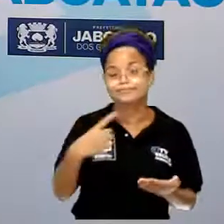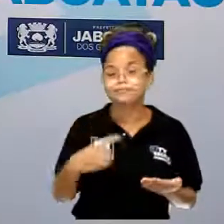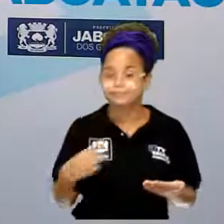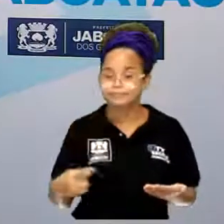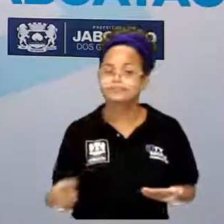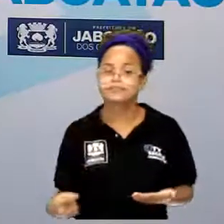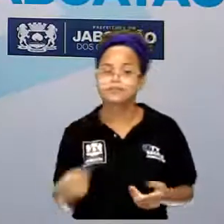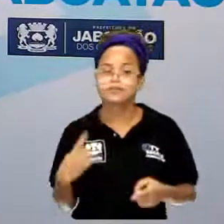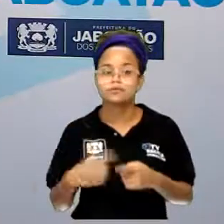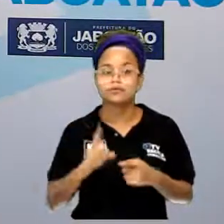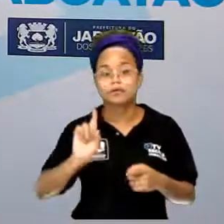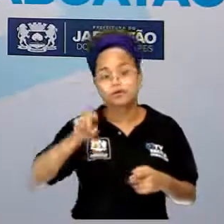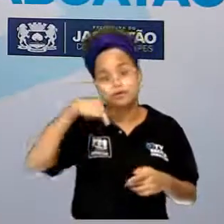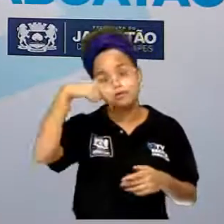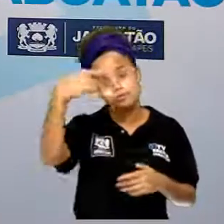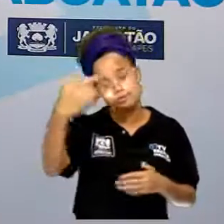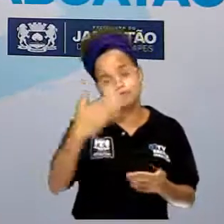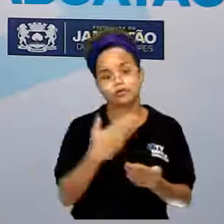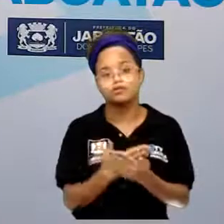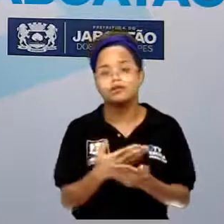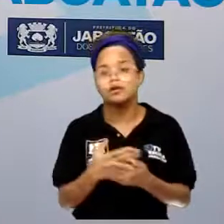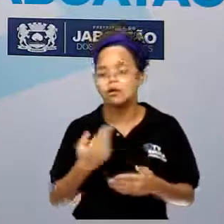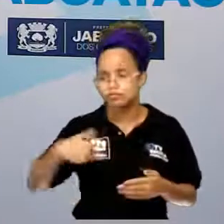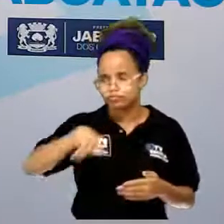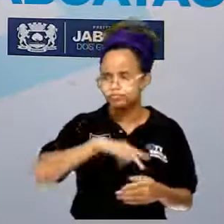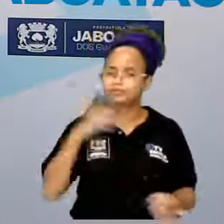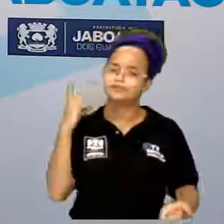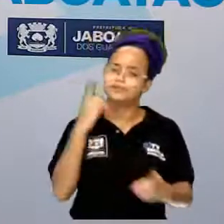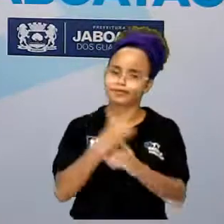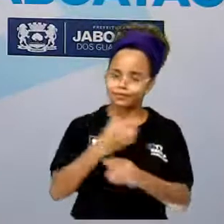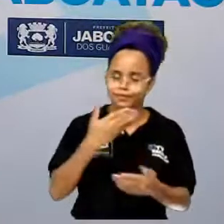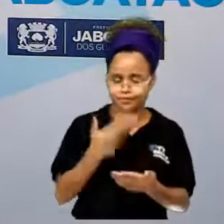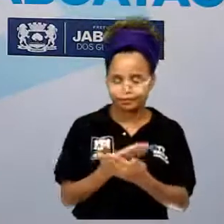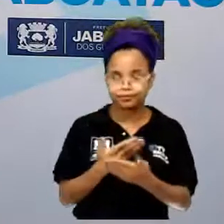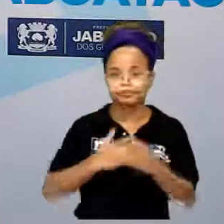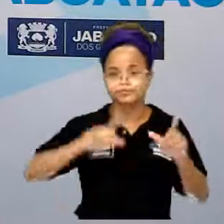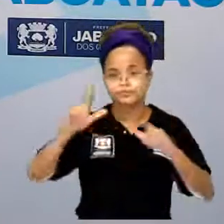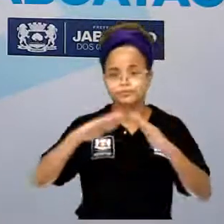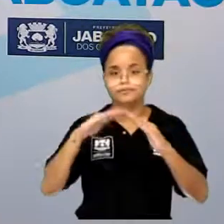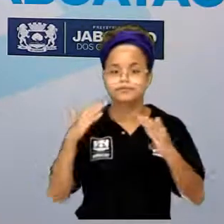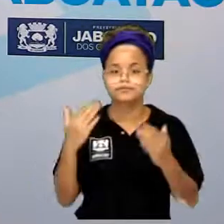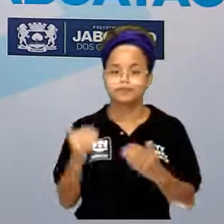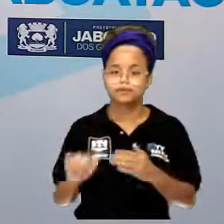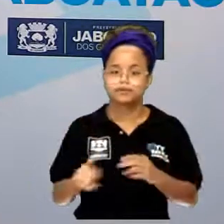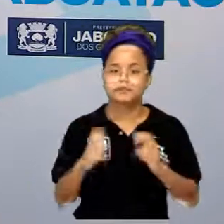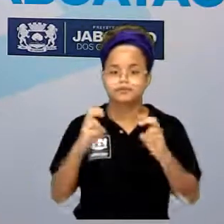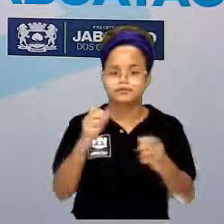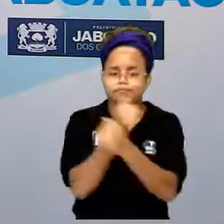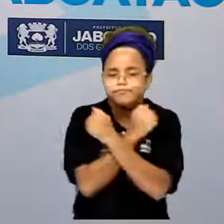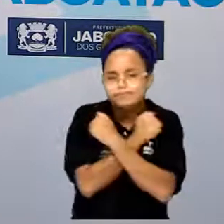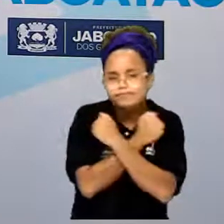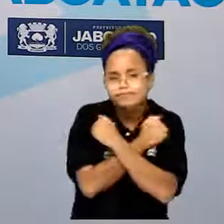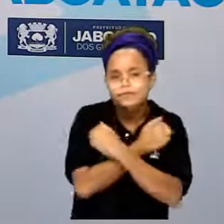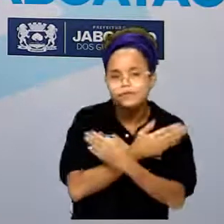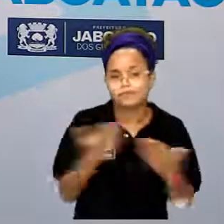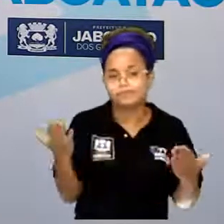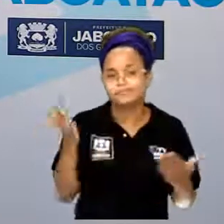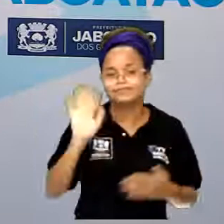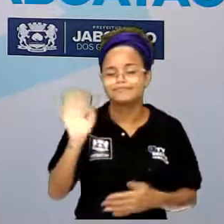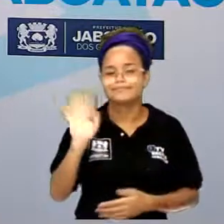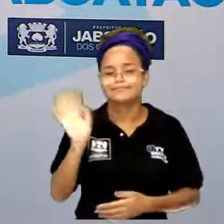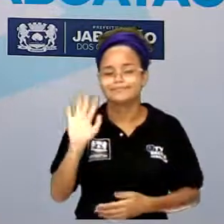na próxima aula a gente se encontra aqui na TV Escola de Aboatão. Forte abraço para todo mundo e tchau!